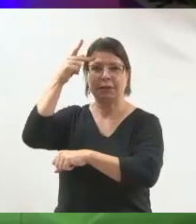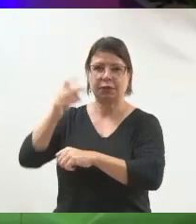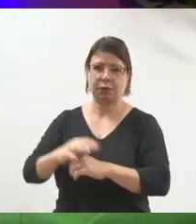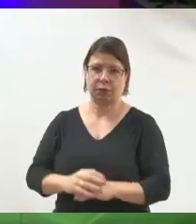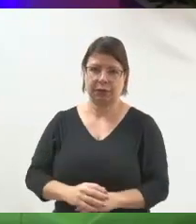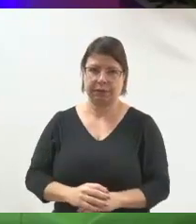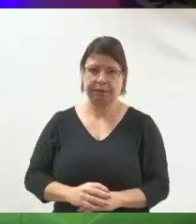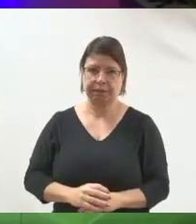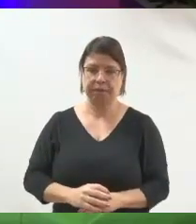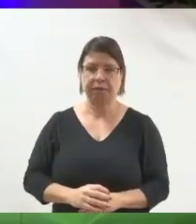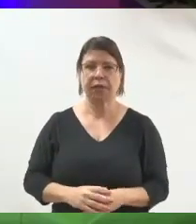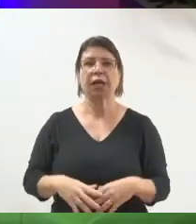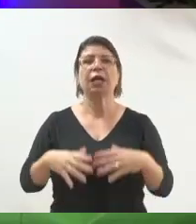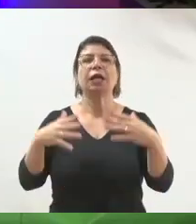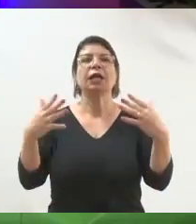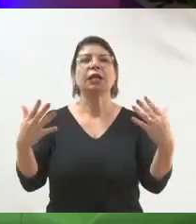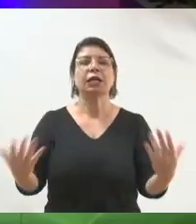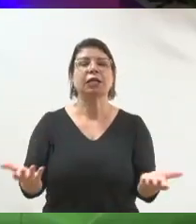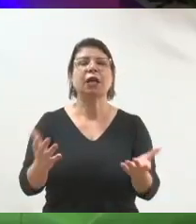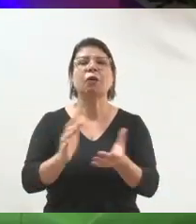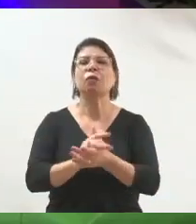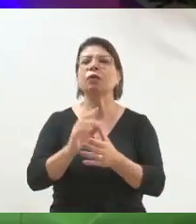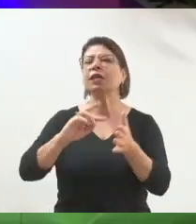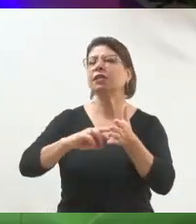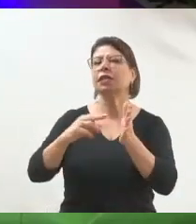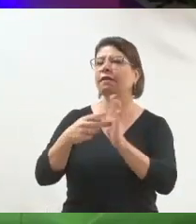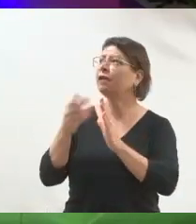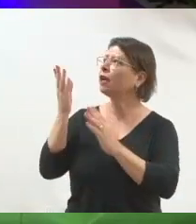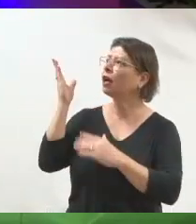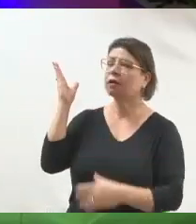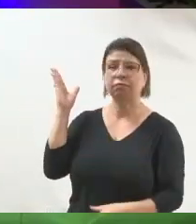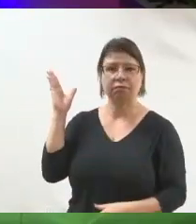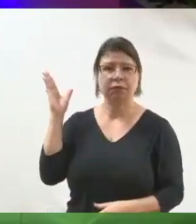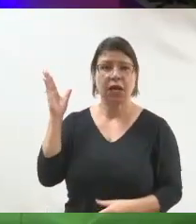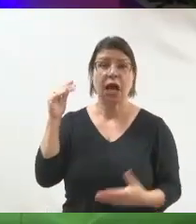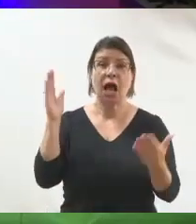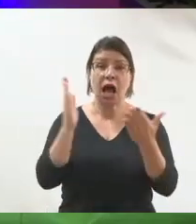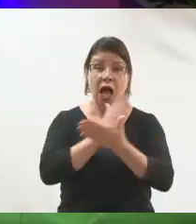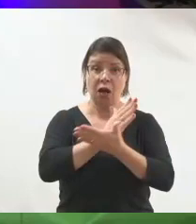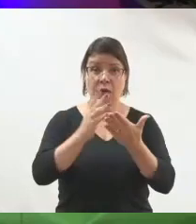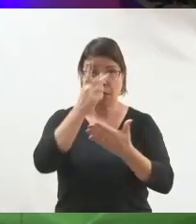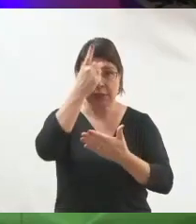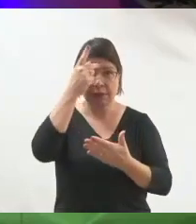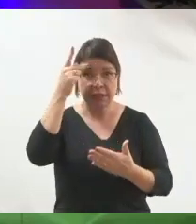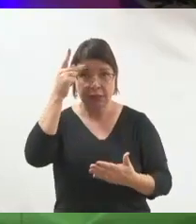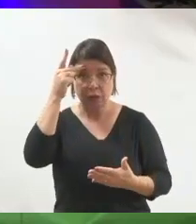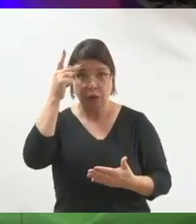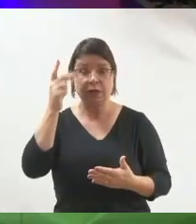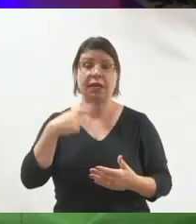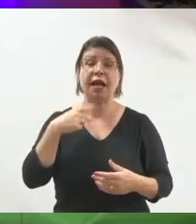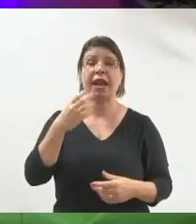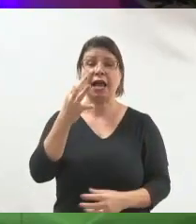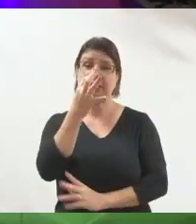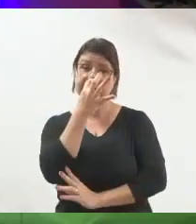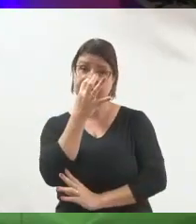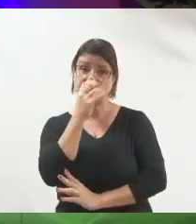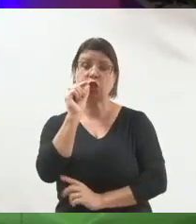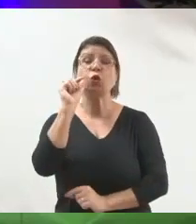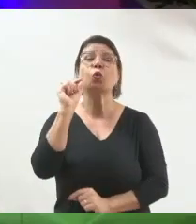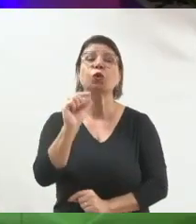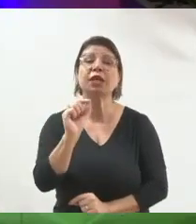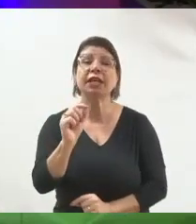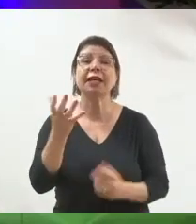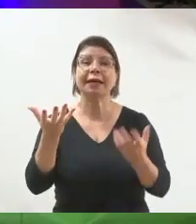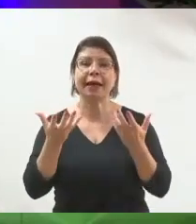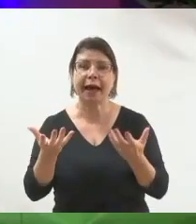Retomando, consumo on demand, o que isso significa? Significa que as pessoas assistem o que ela quer, quando ela quer, onde ela